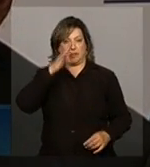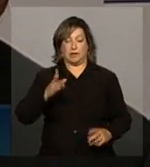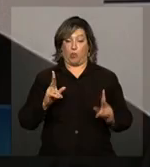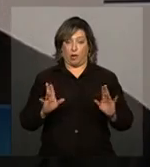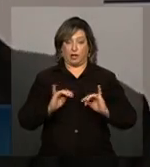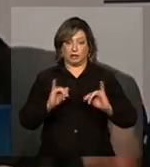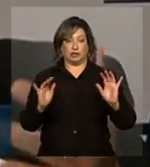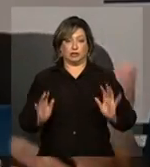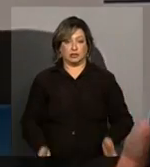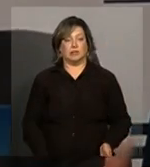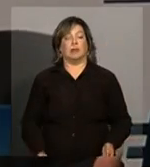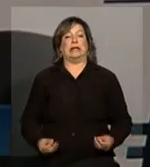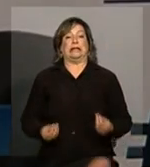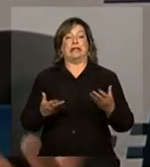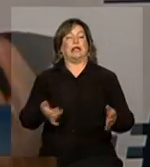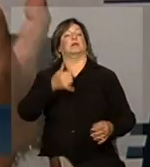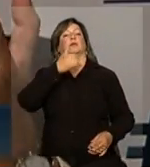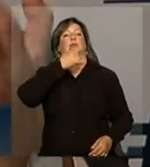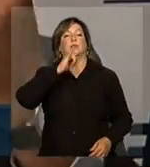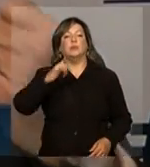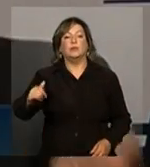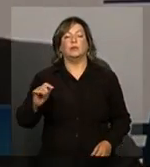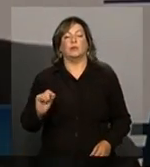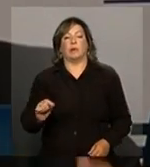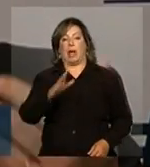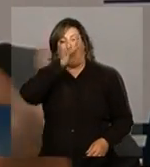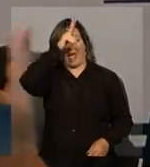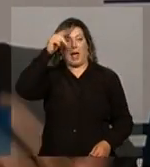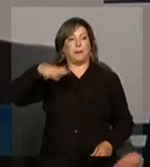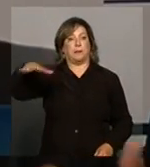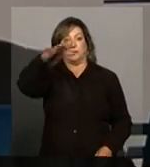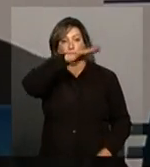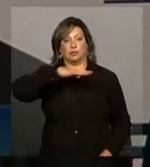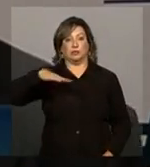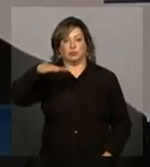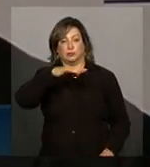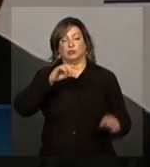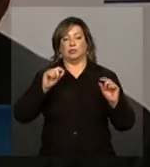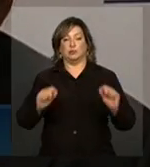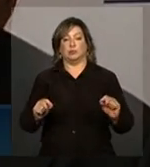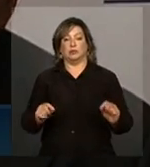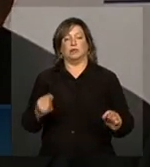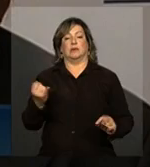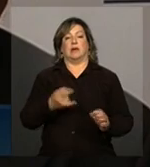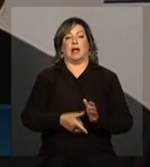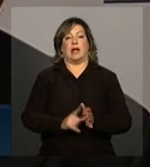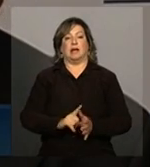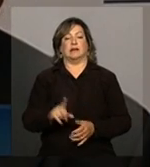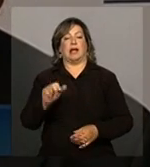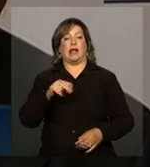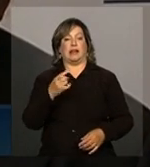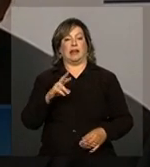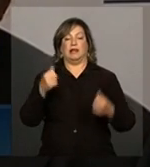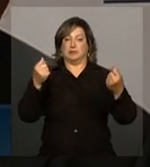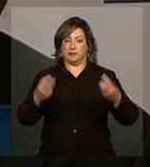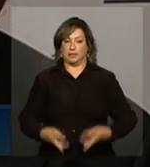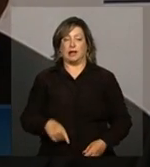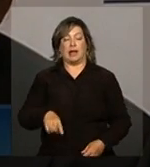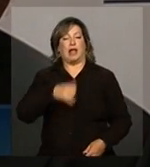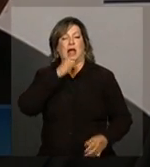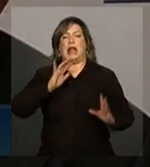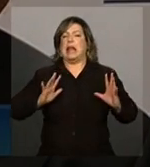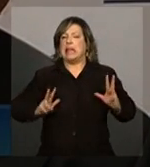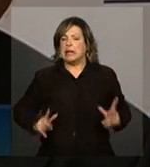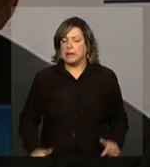foi dito, trazendo energia do Amazonas, a energia que foi aqui ressaltada pelo André, é uma energia